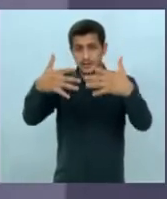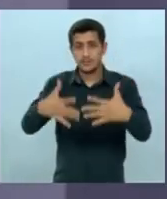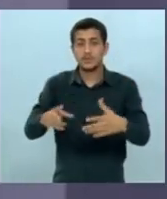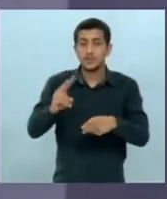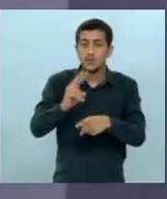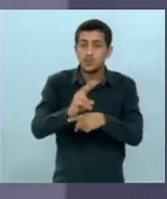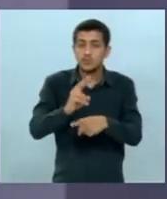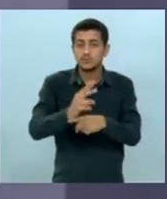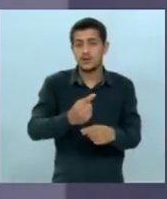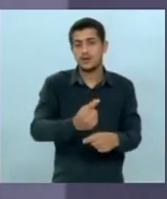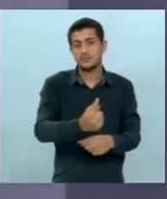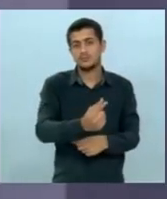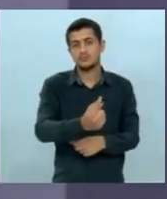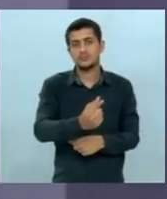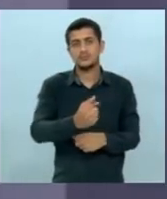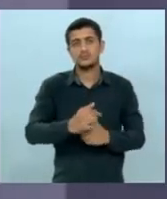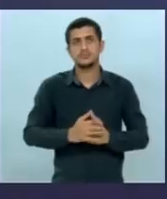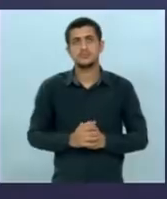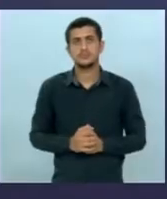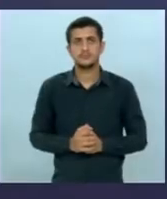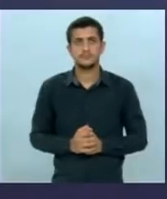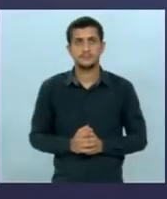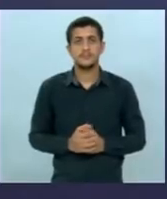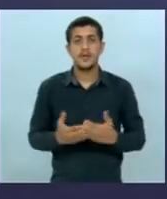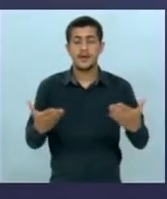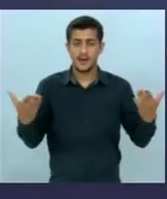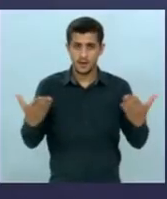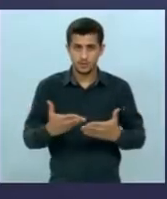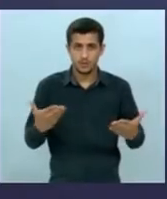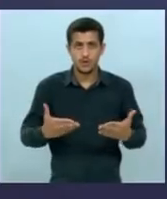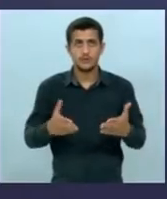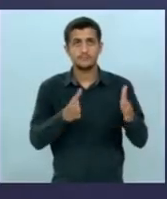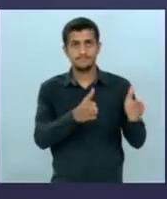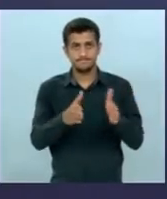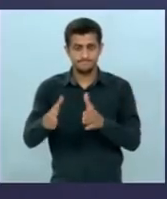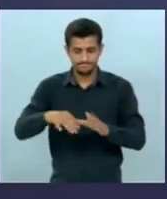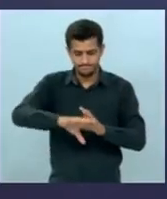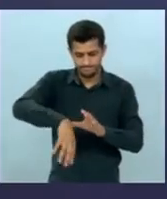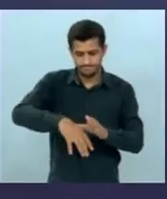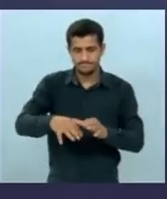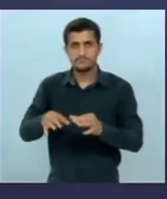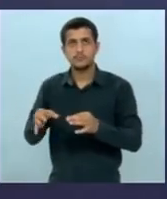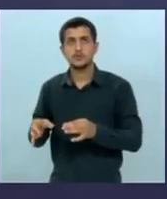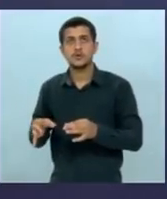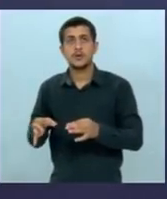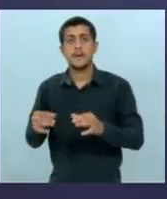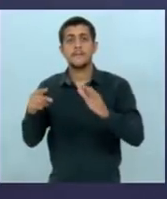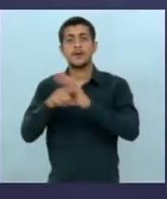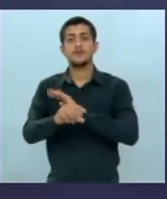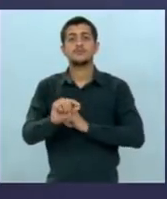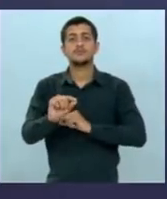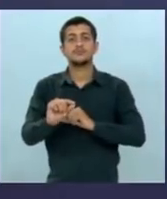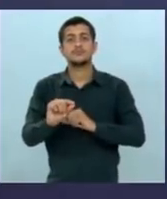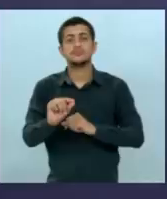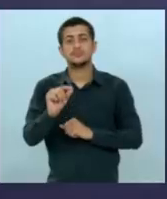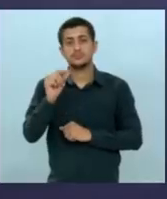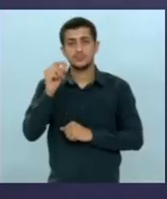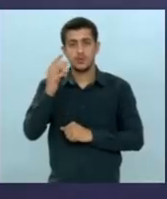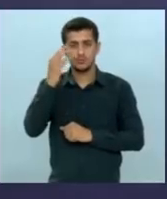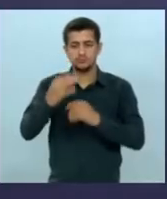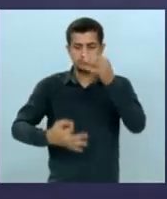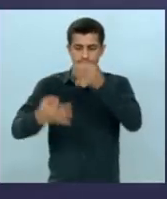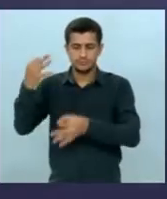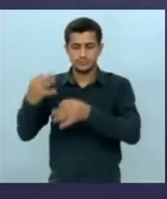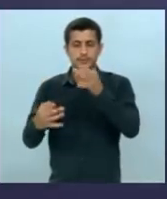15 bilhões de reais. E agora, pela ordem do nosso sorteio, quem faz a pergunta é o candidato juiz